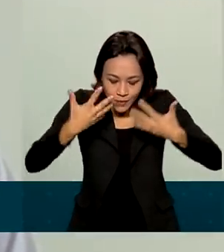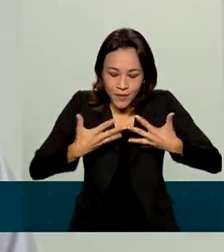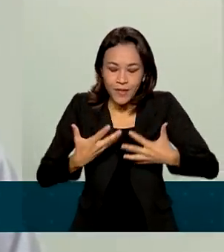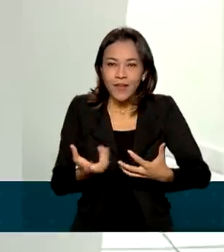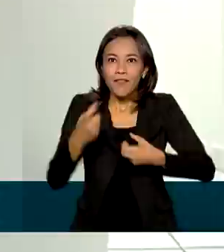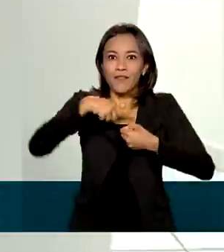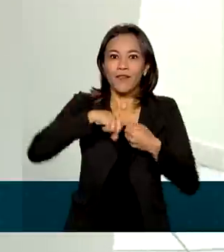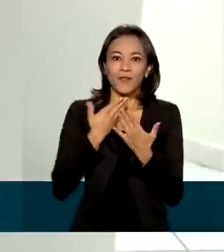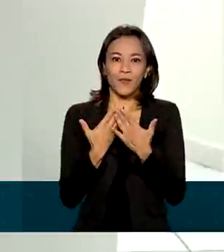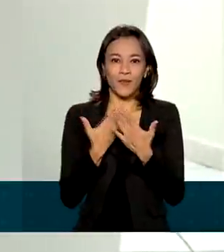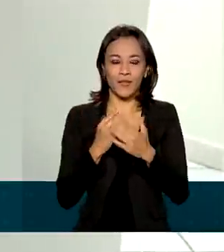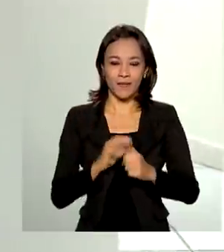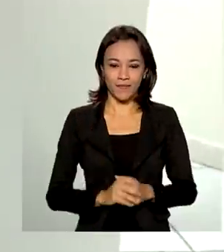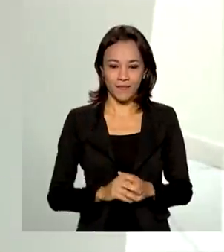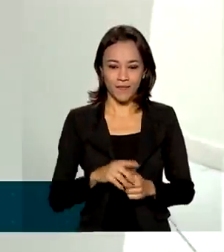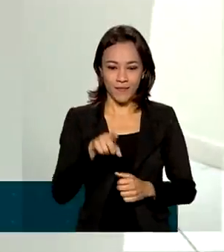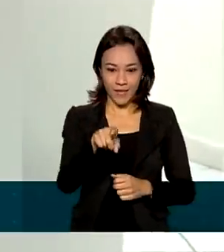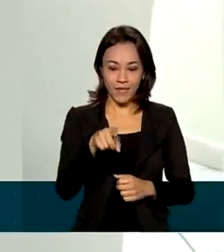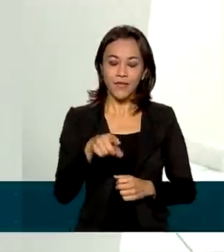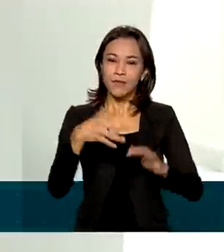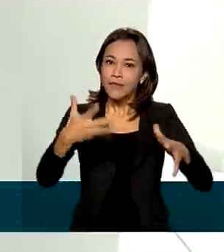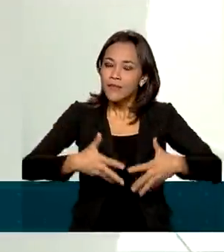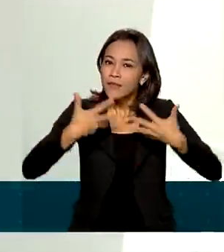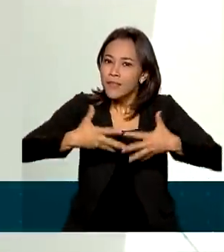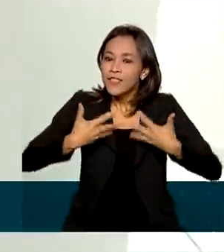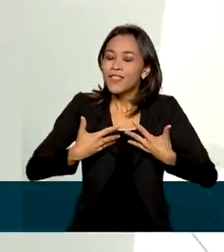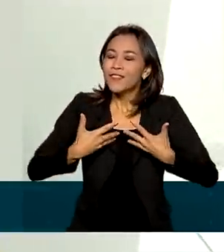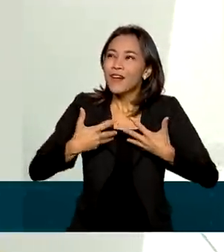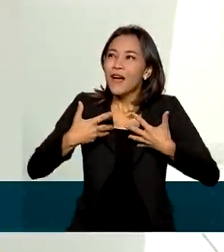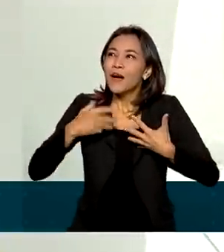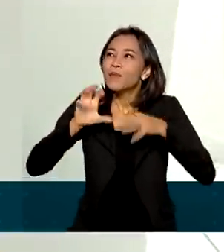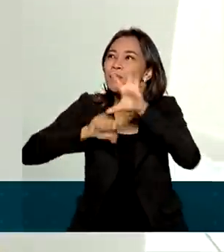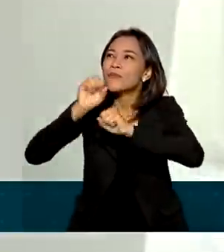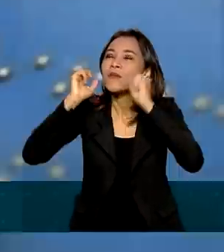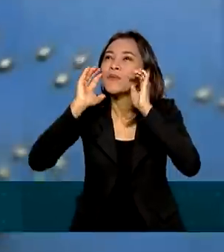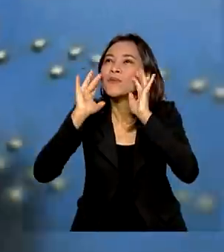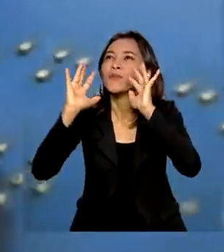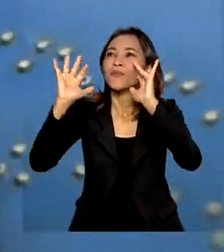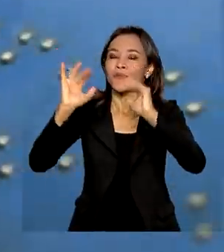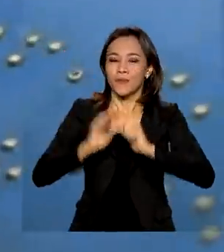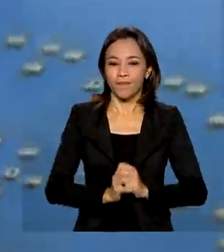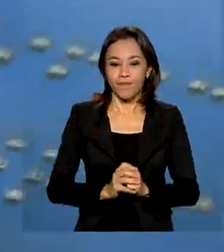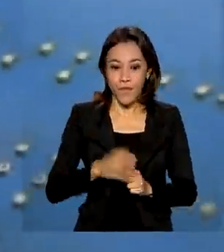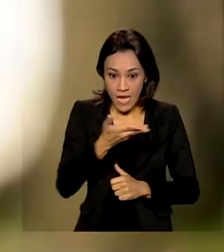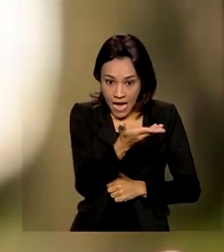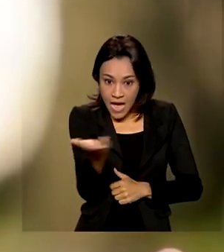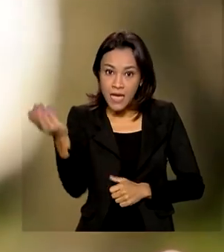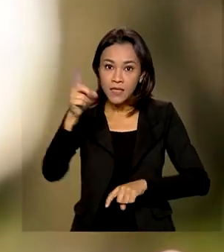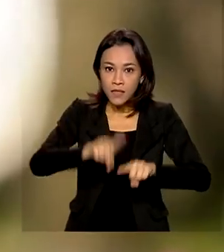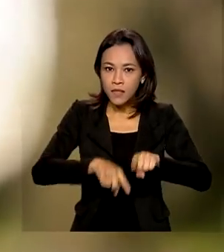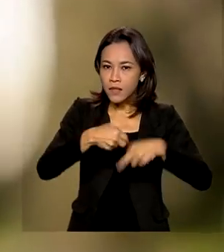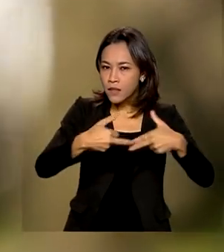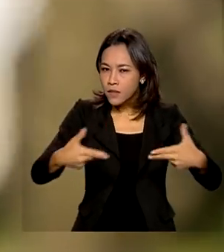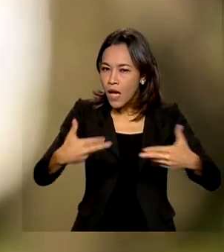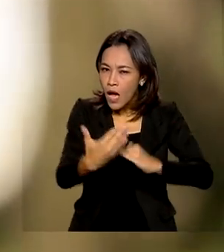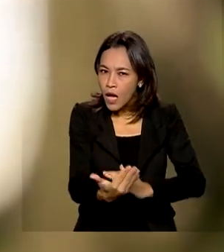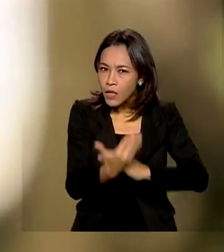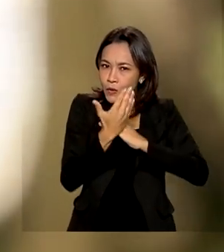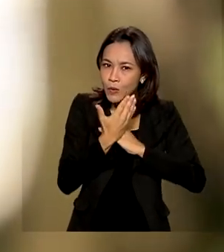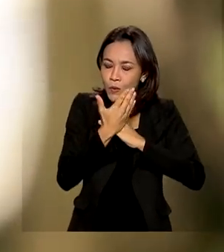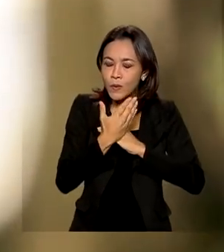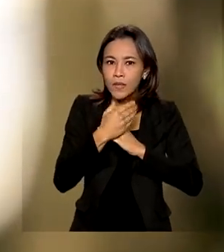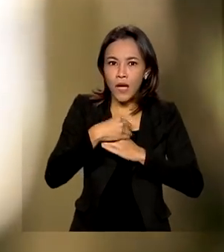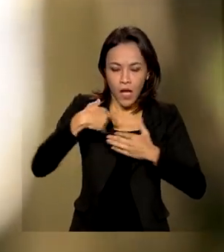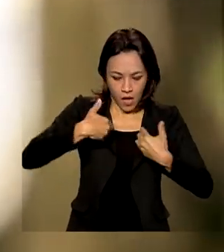estudos. Um incentivo muito para a gente buscar o que sonha. Equipamentos que ampliam as habilidades